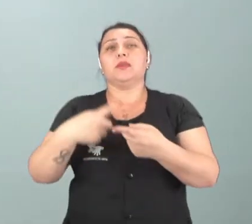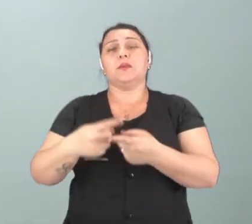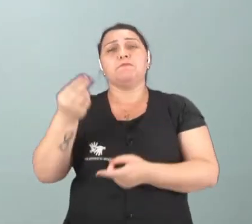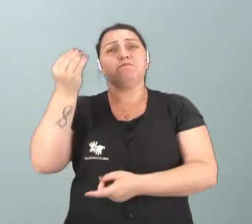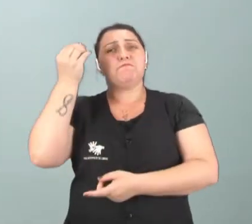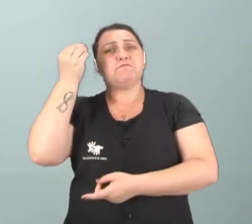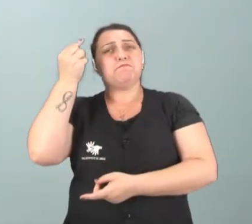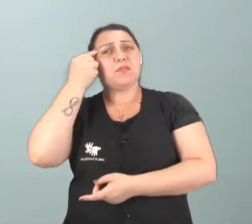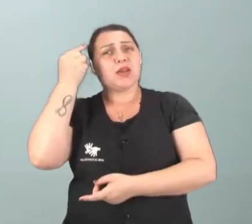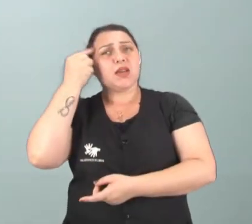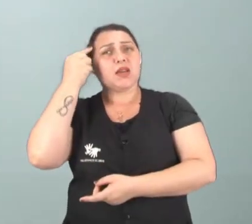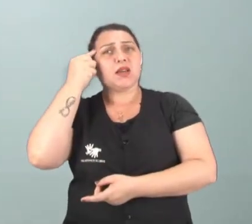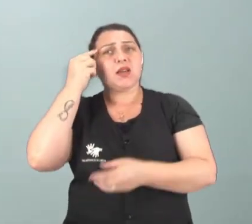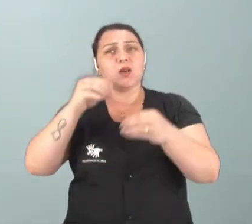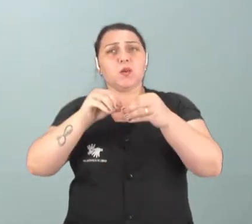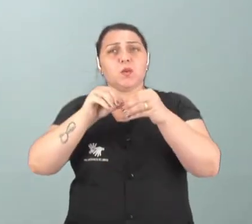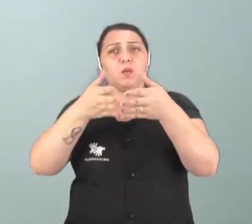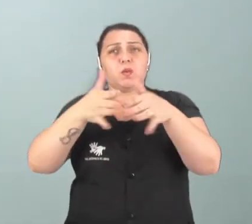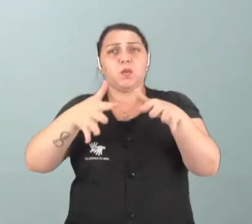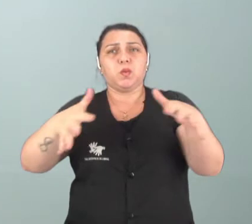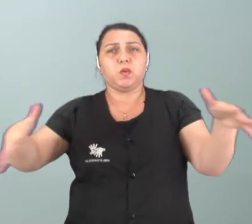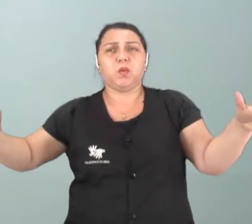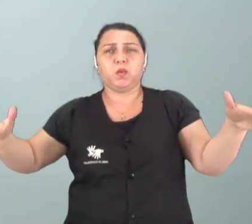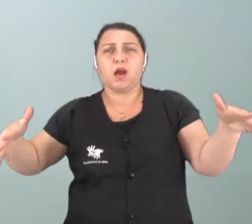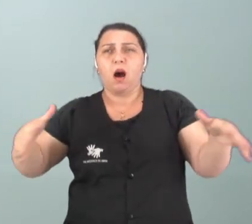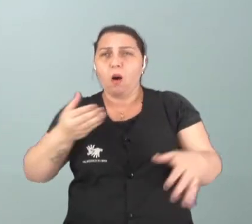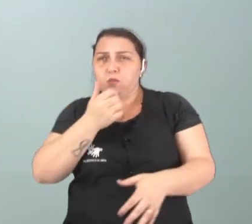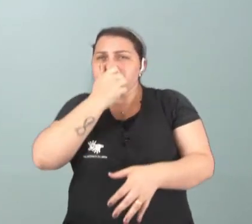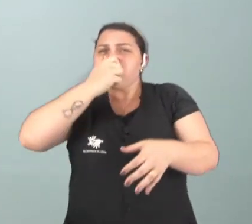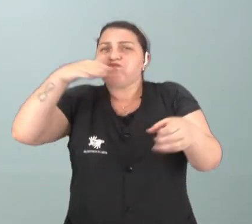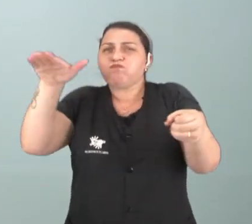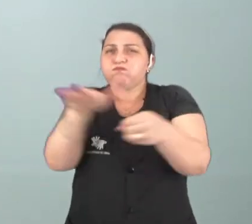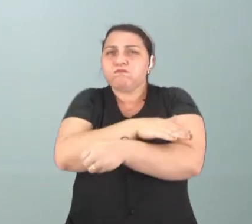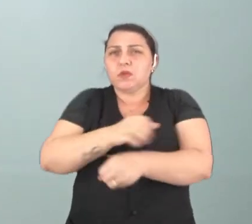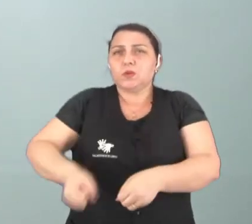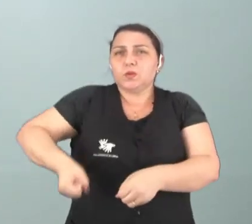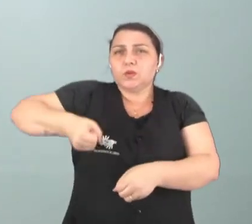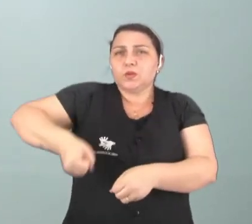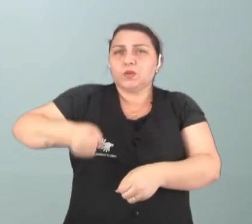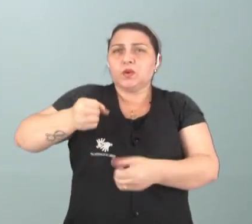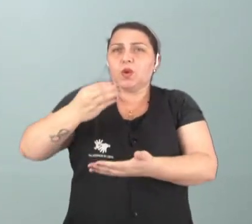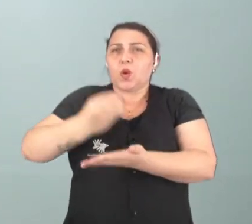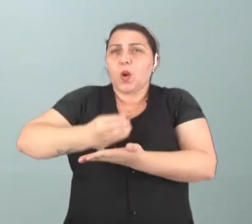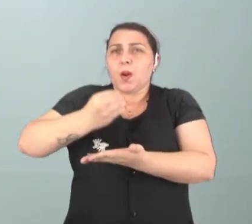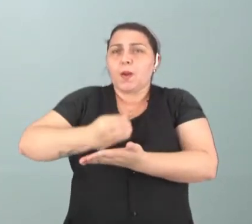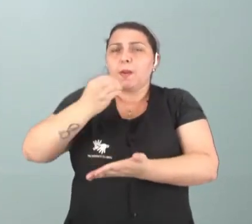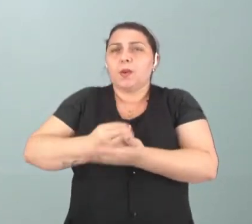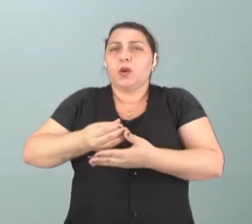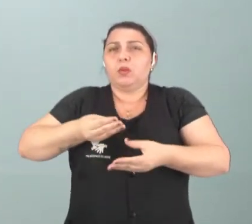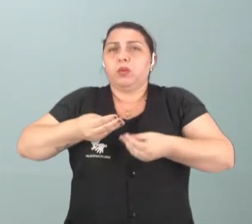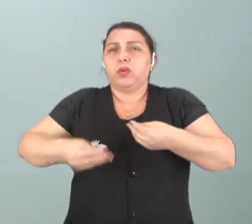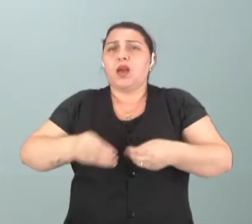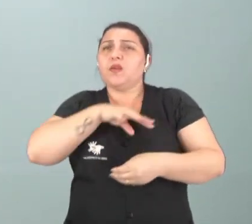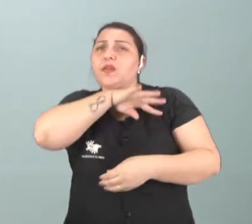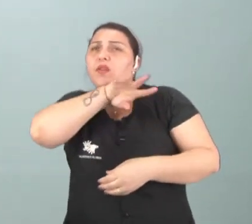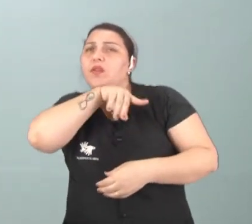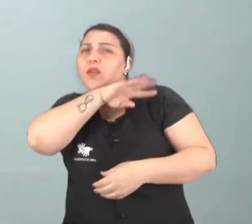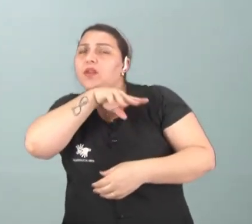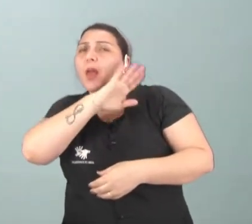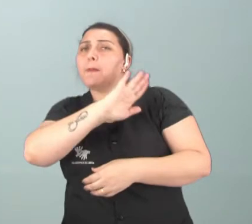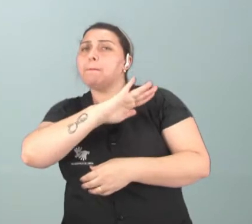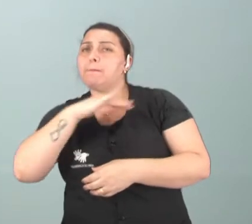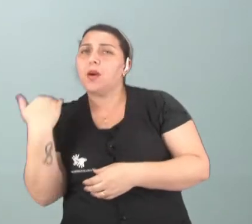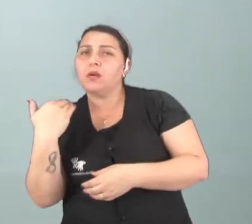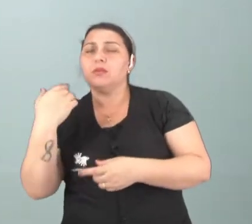imagina o oceano lotado de canudo, saco plástico, copinho descartável. Quantos animais eles não